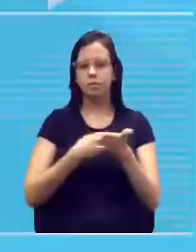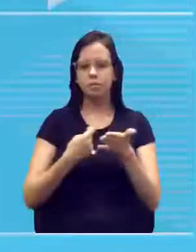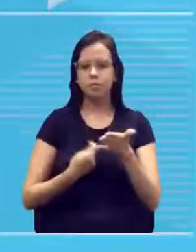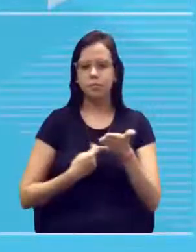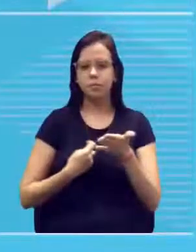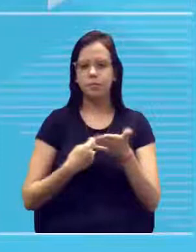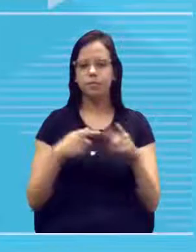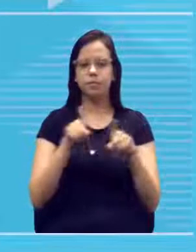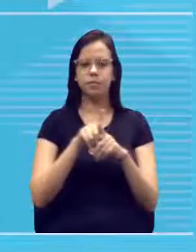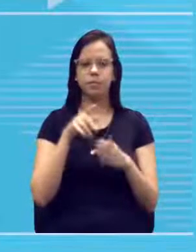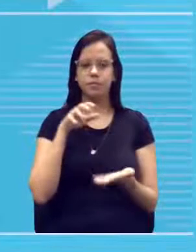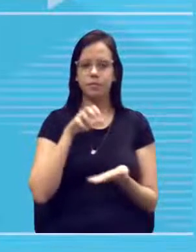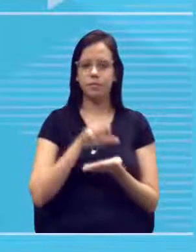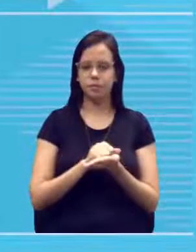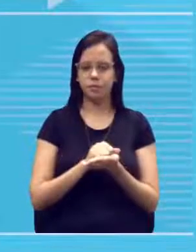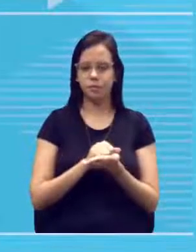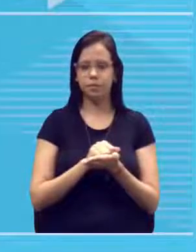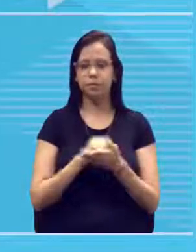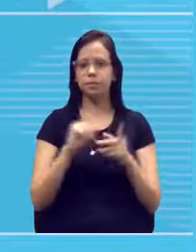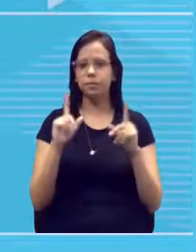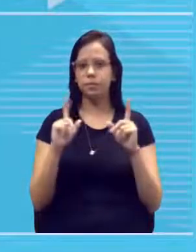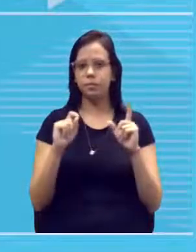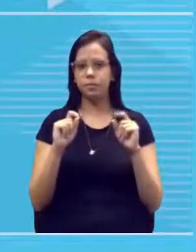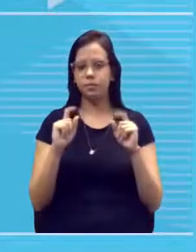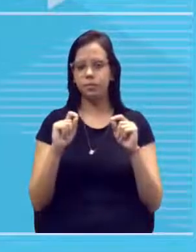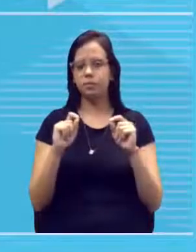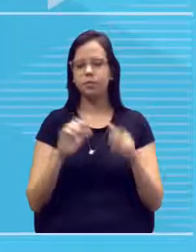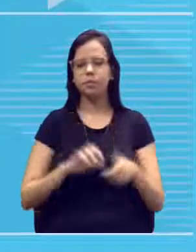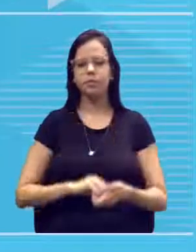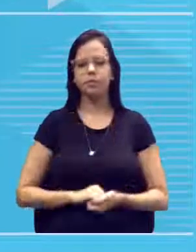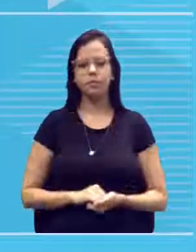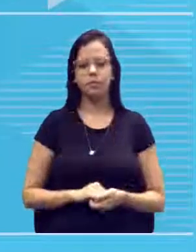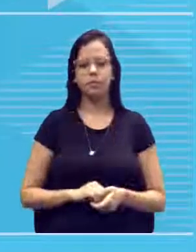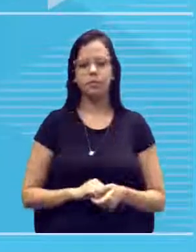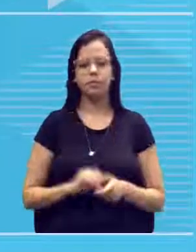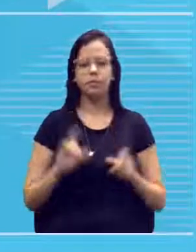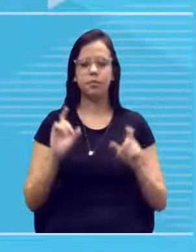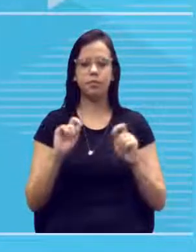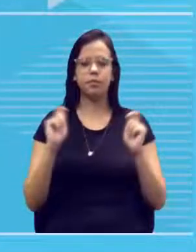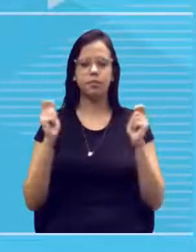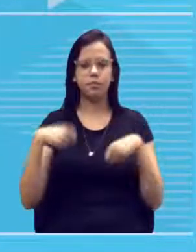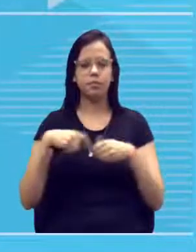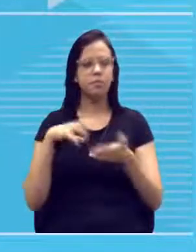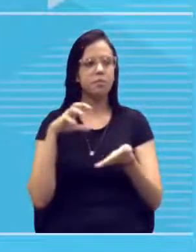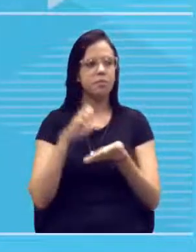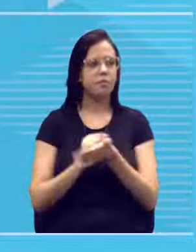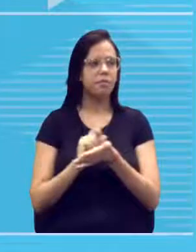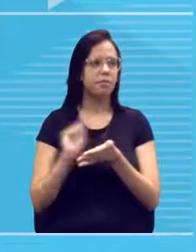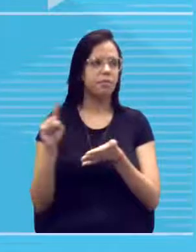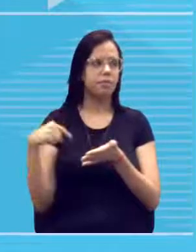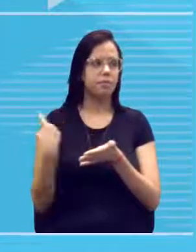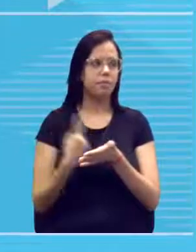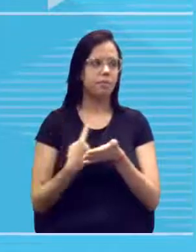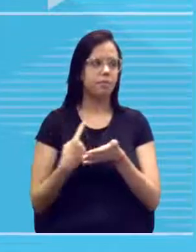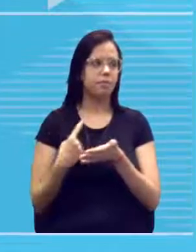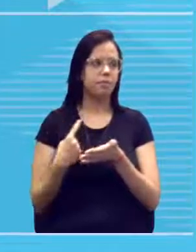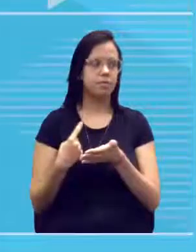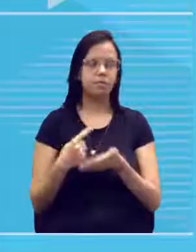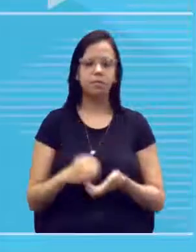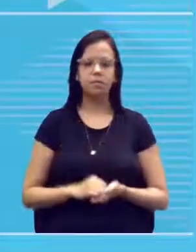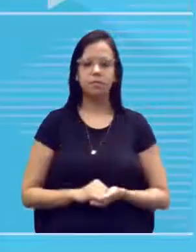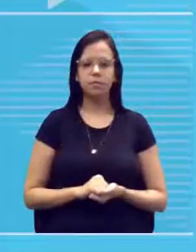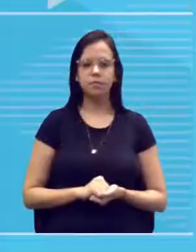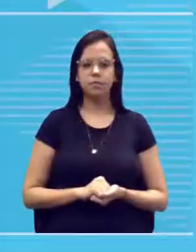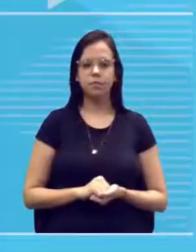registrar o que? A gente conseguir registrar os nossos, os